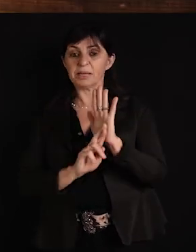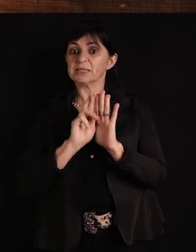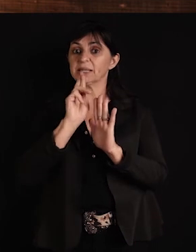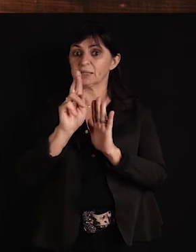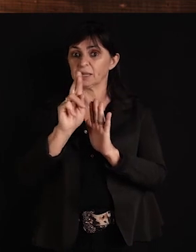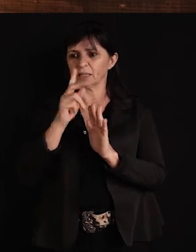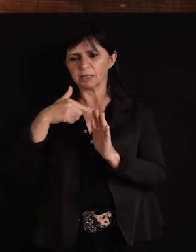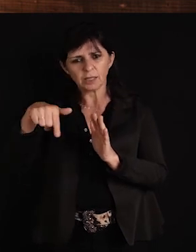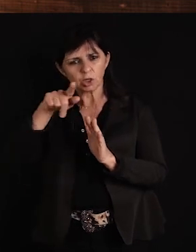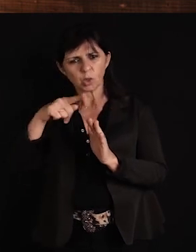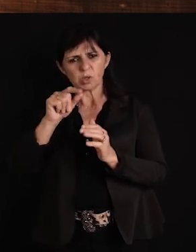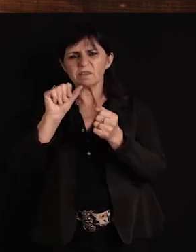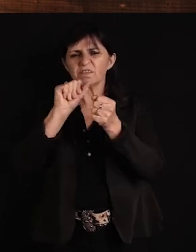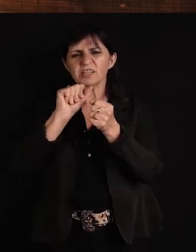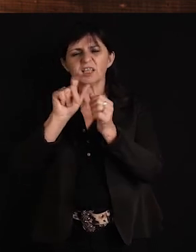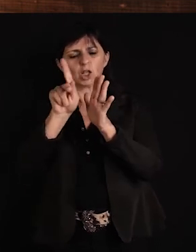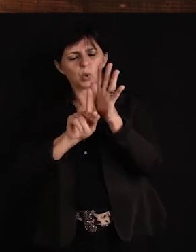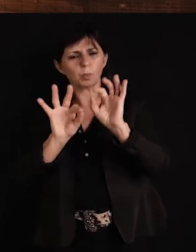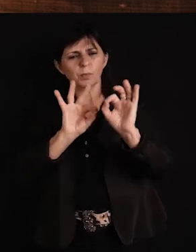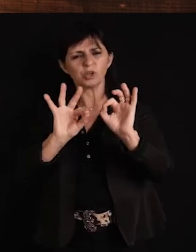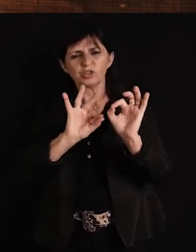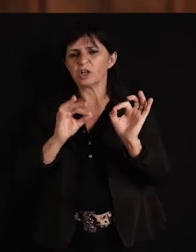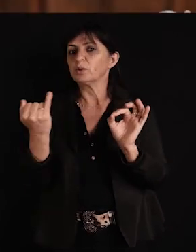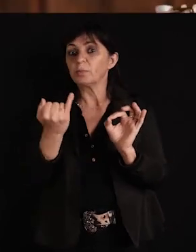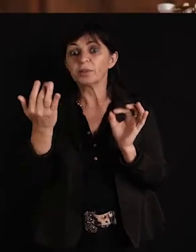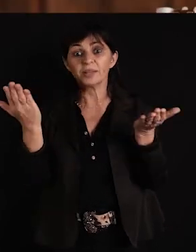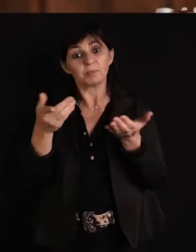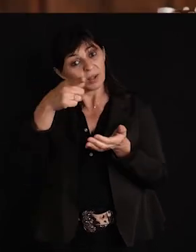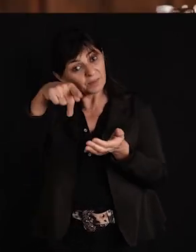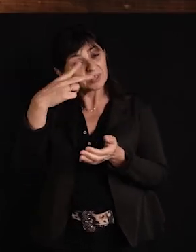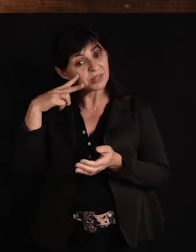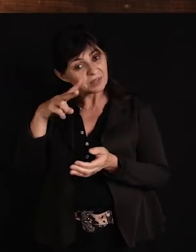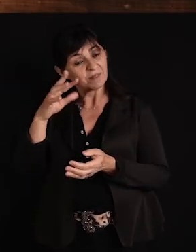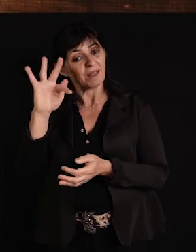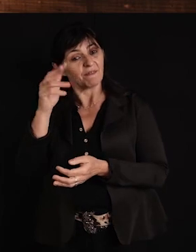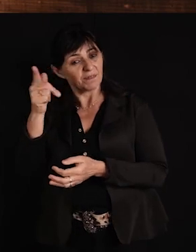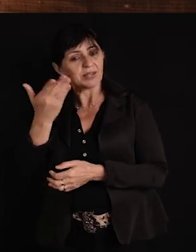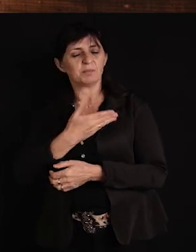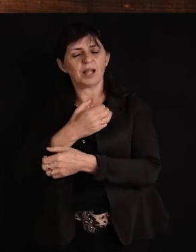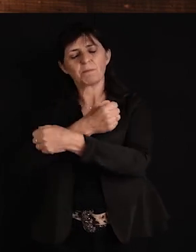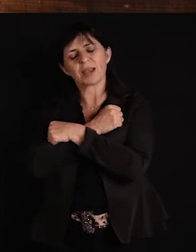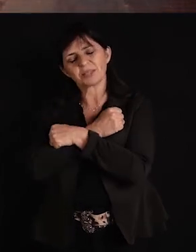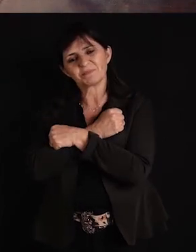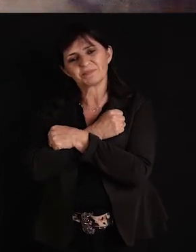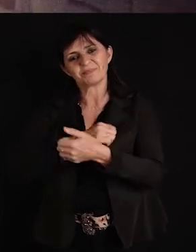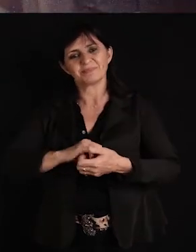correndo muito por esse projeto Que nós estamos lançando para vocês Nossos fãs e amigos Forte abraço